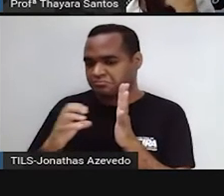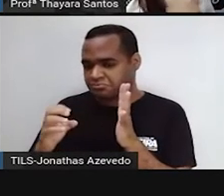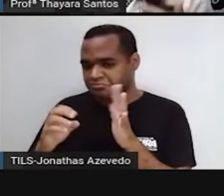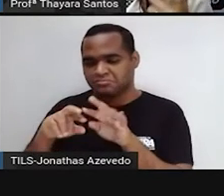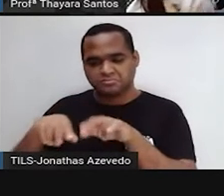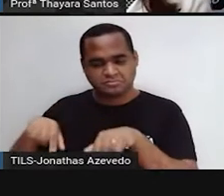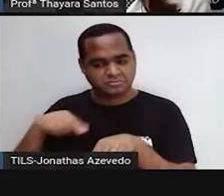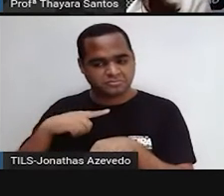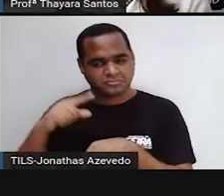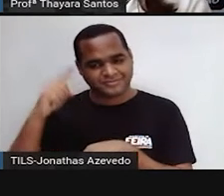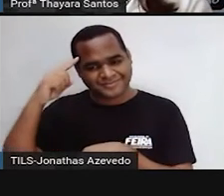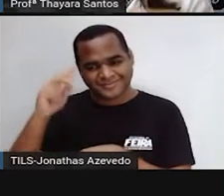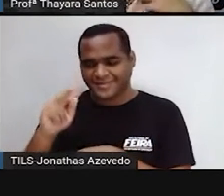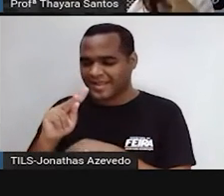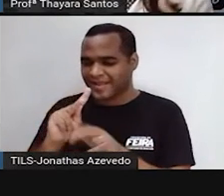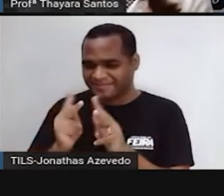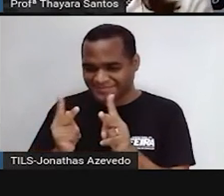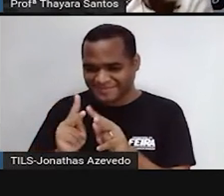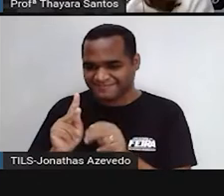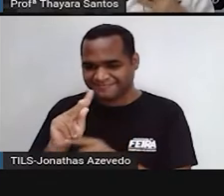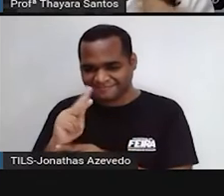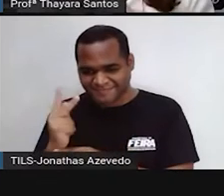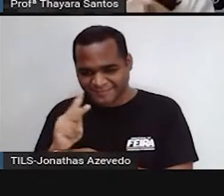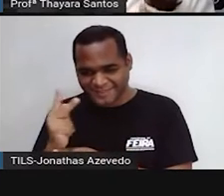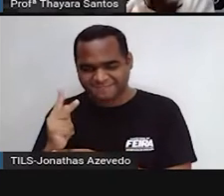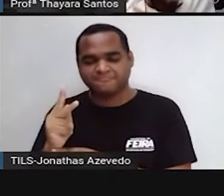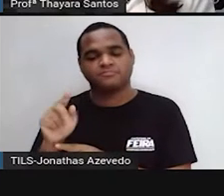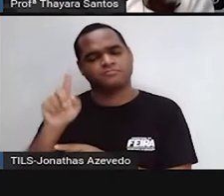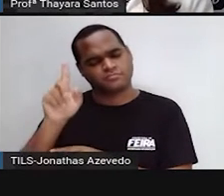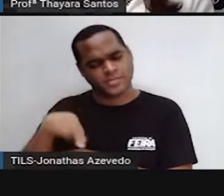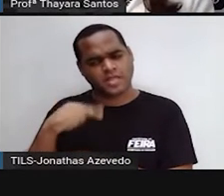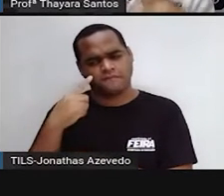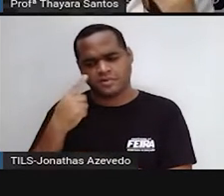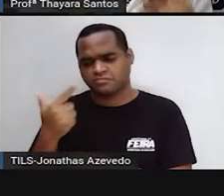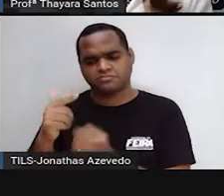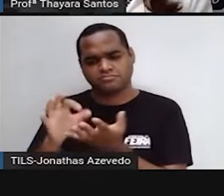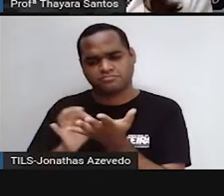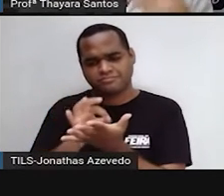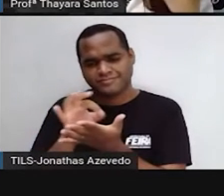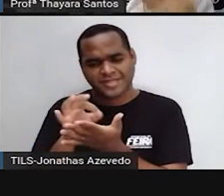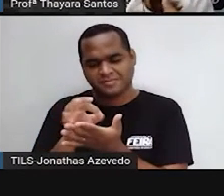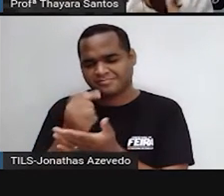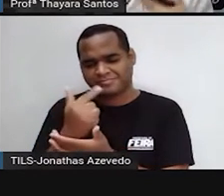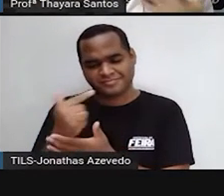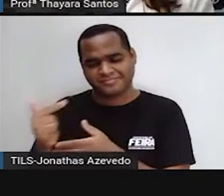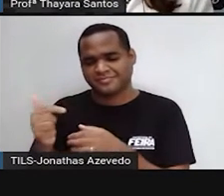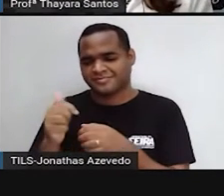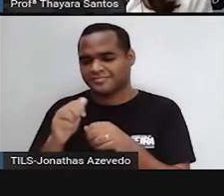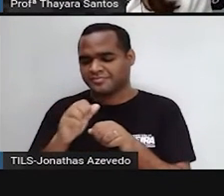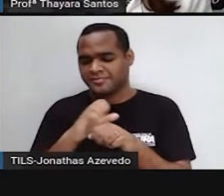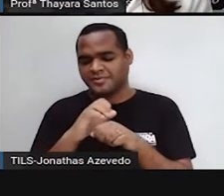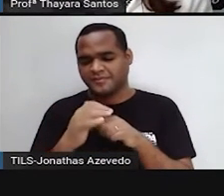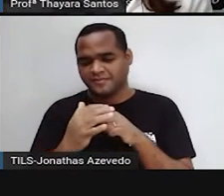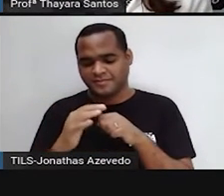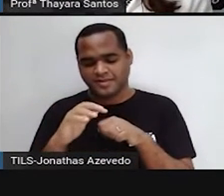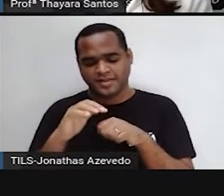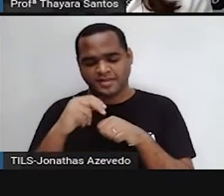o vírus da hepatite, qualquer vírus desse, ele não é formado por células. Ele é um organismo A-celular.